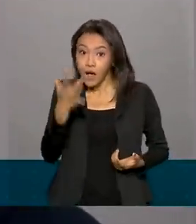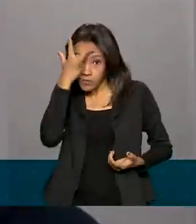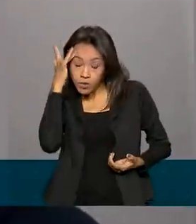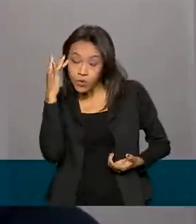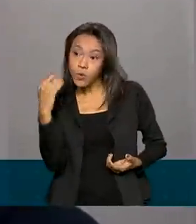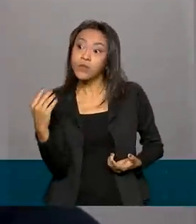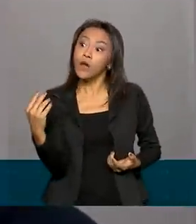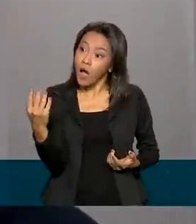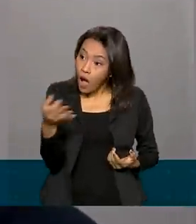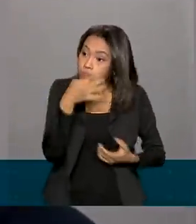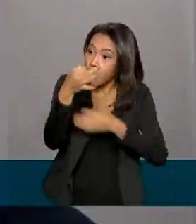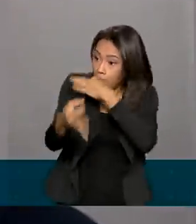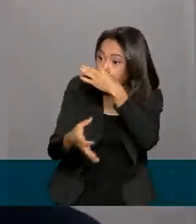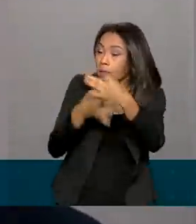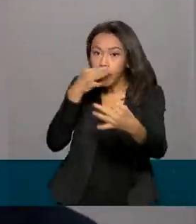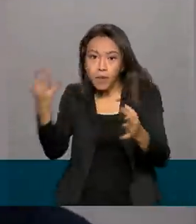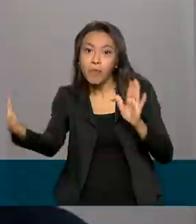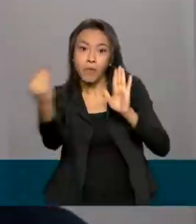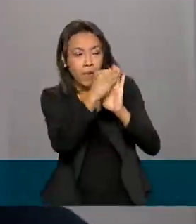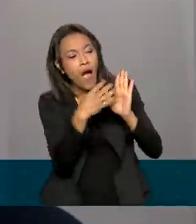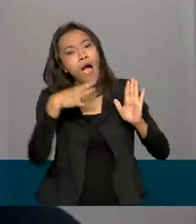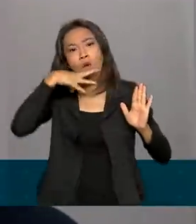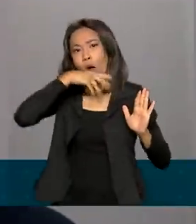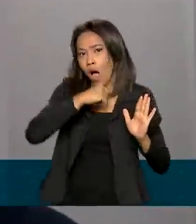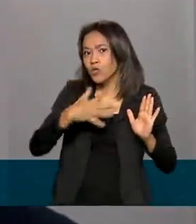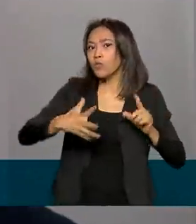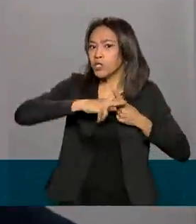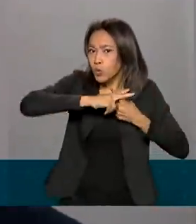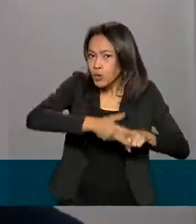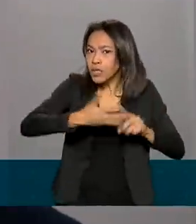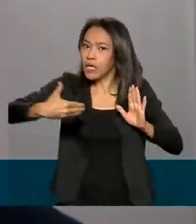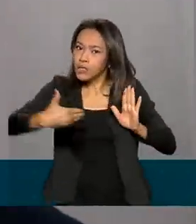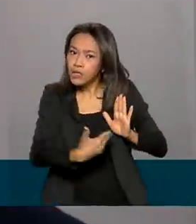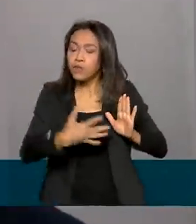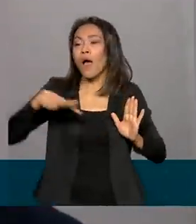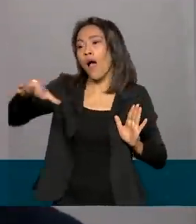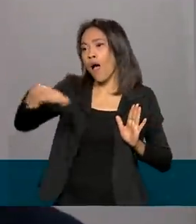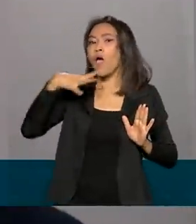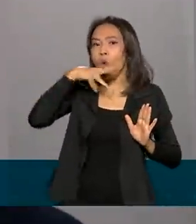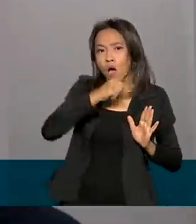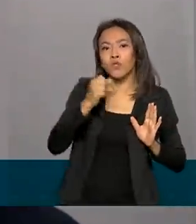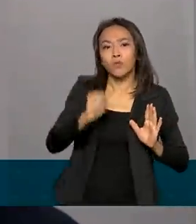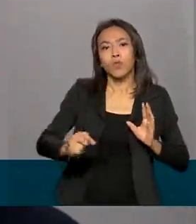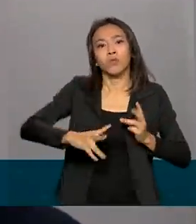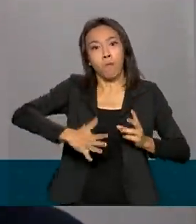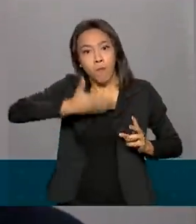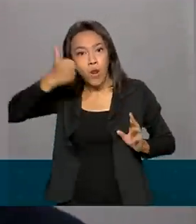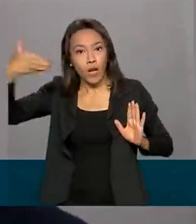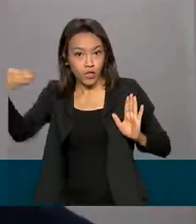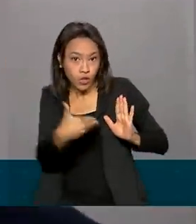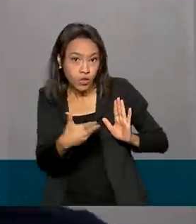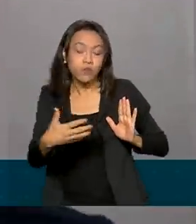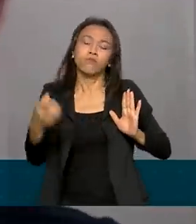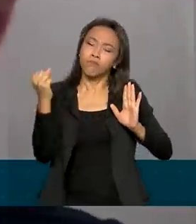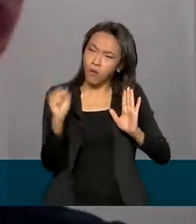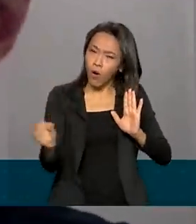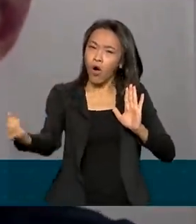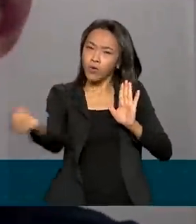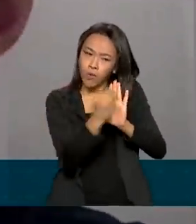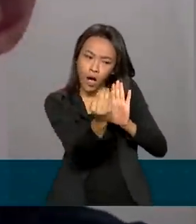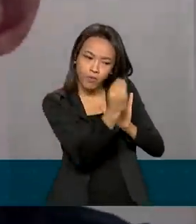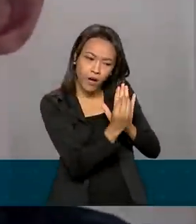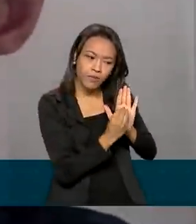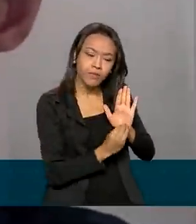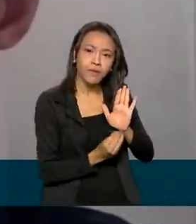contribuir nisso daí. Ah, eu acho que poderia melhorar isso daqui. Eu acho que tal informação pode ser sigilosa. Eu acho que o